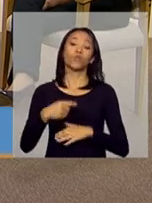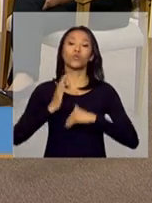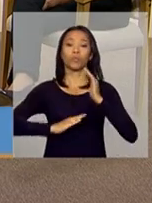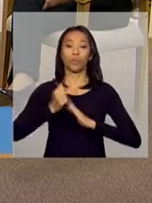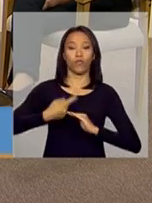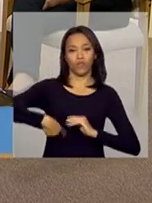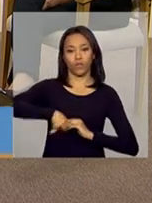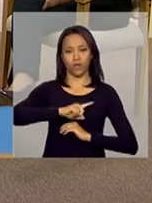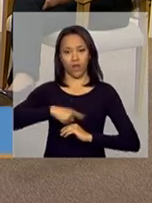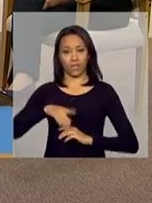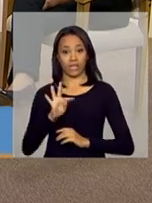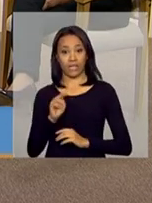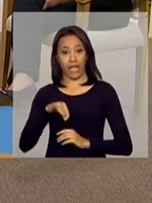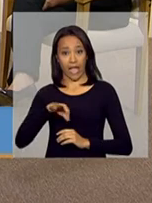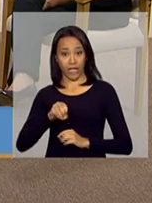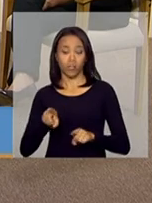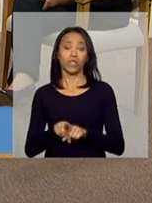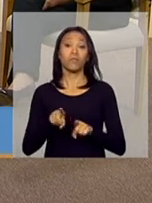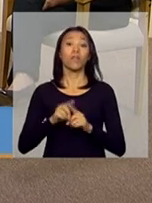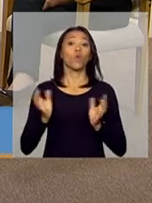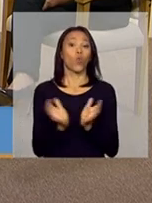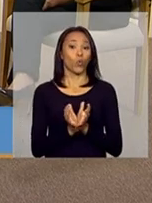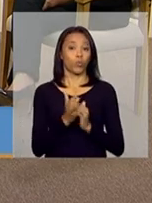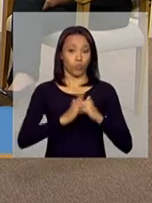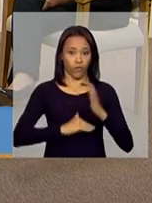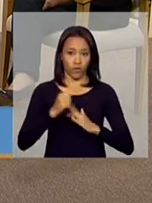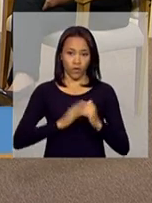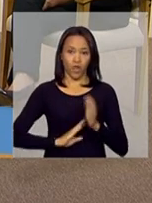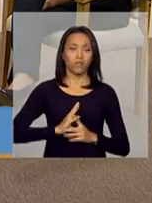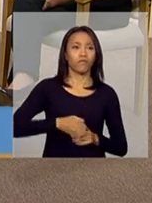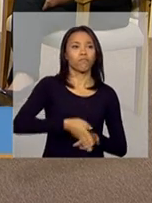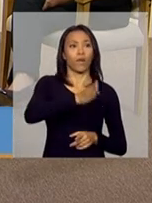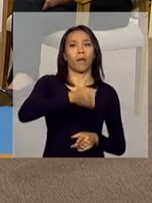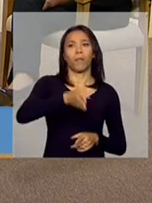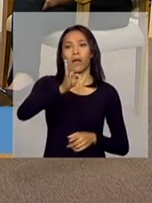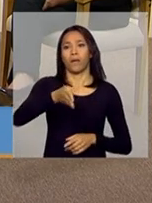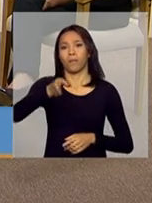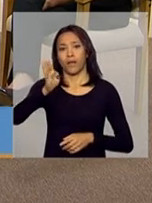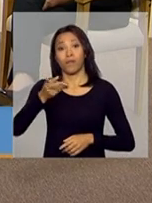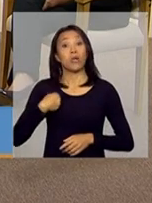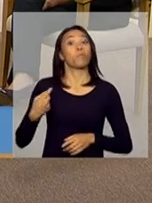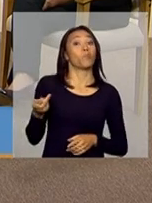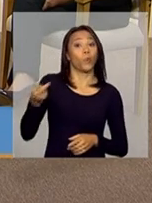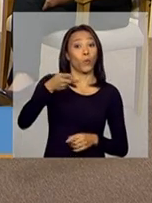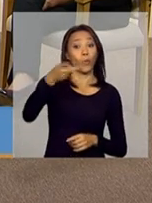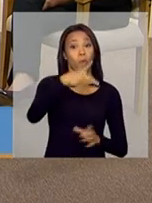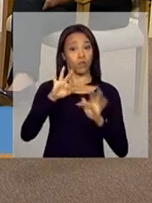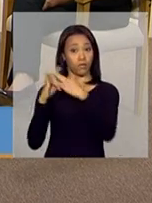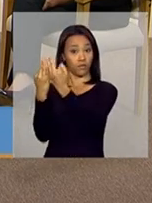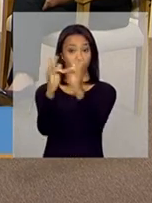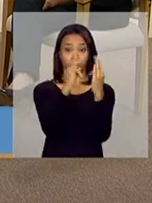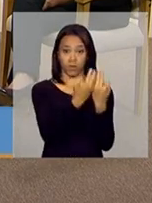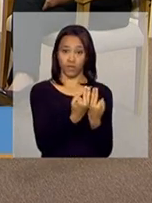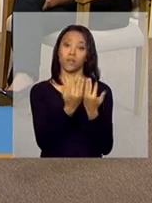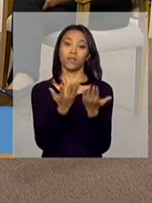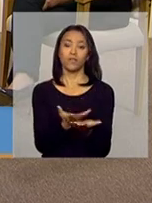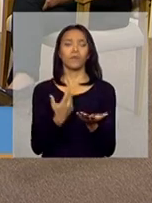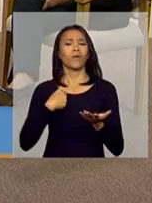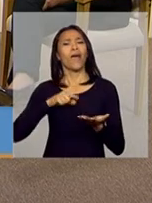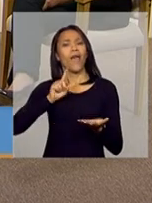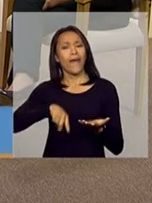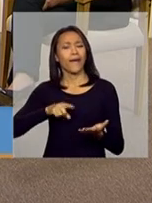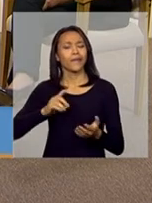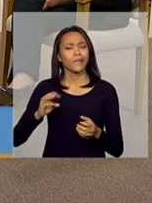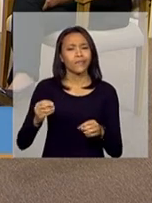referência e as equipes volantes, que também compõem essas equipes, elas devem buscar essas famílias. Então, construir um conjunto de